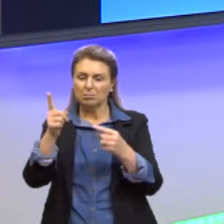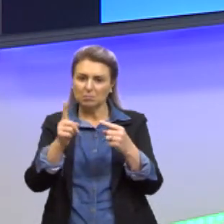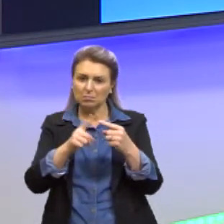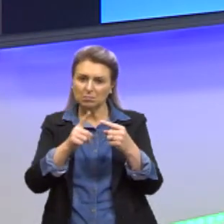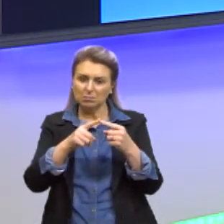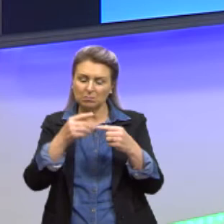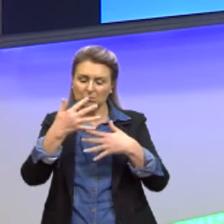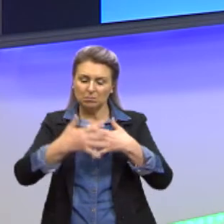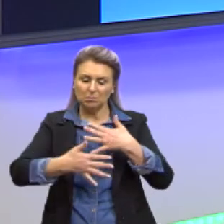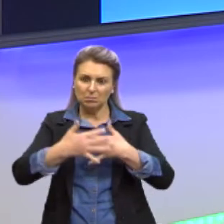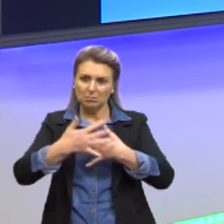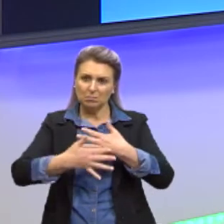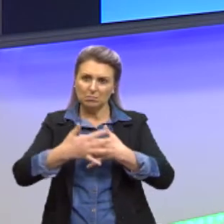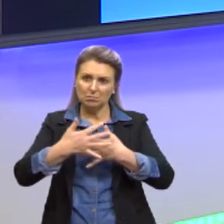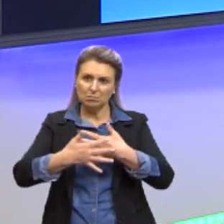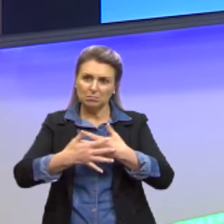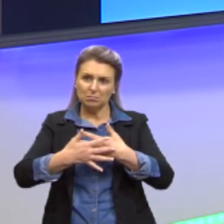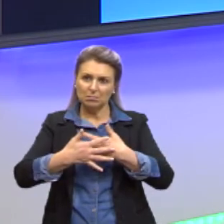tecidos.